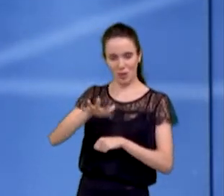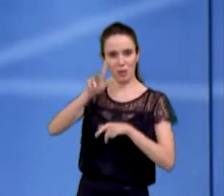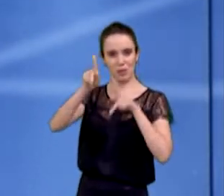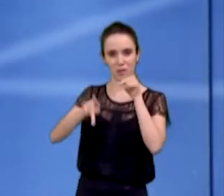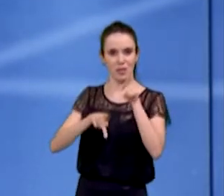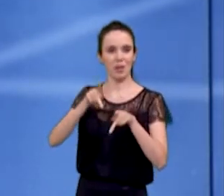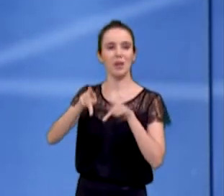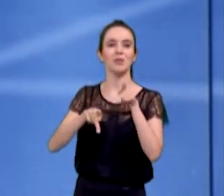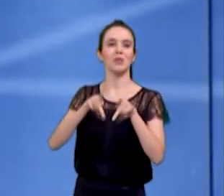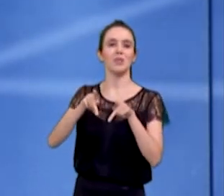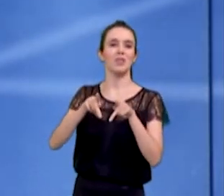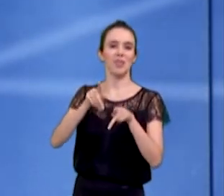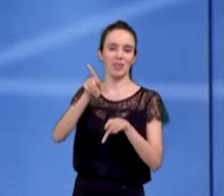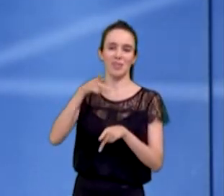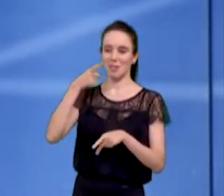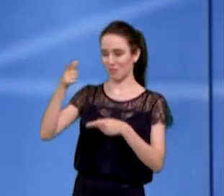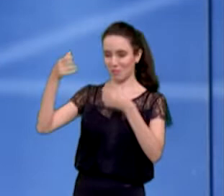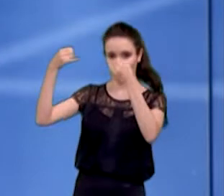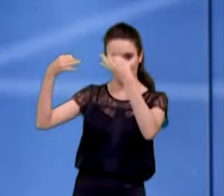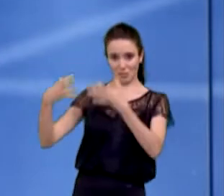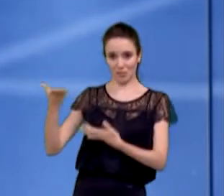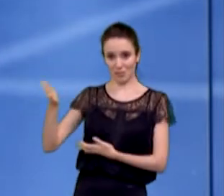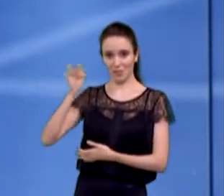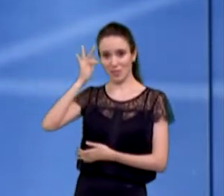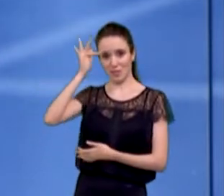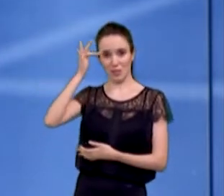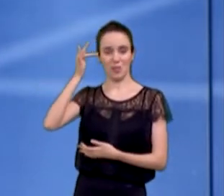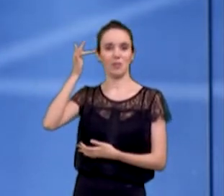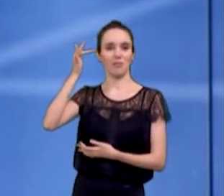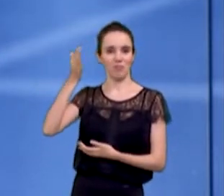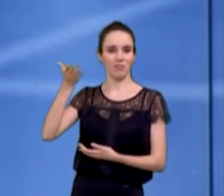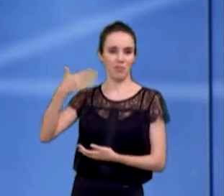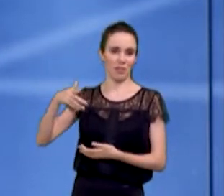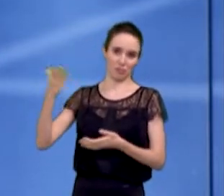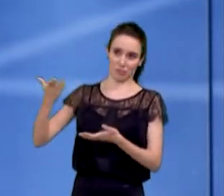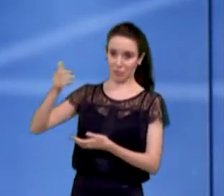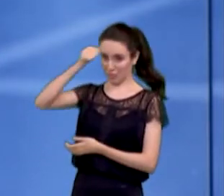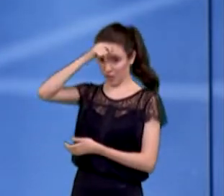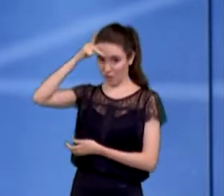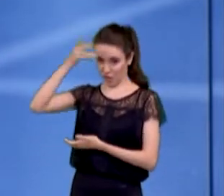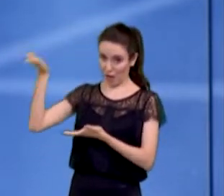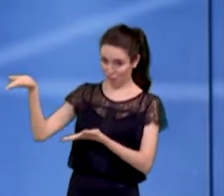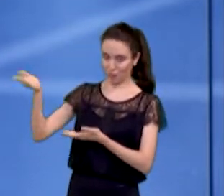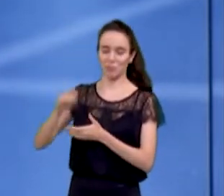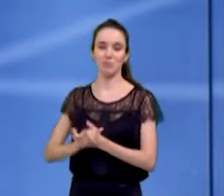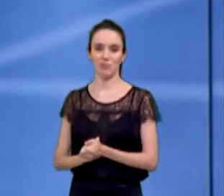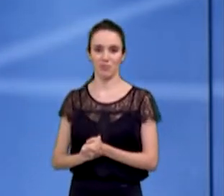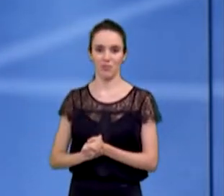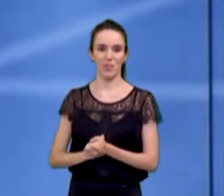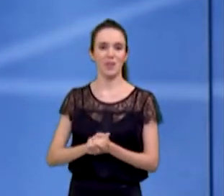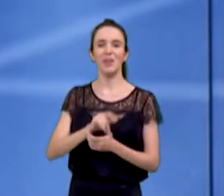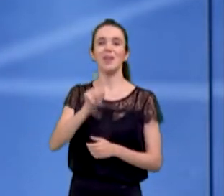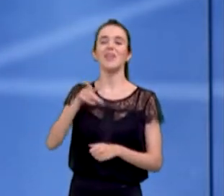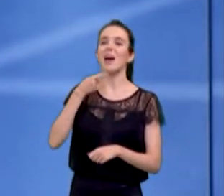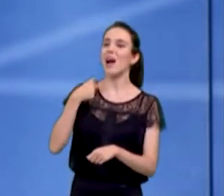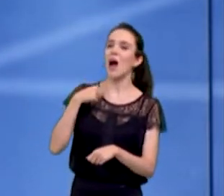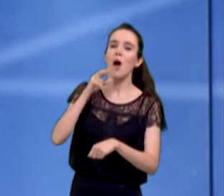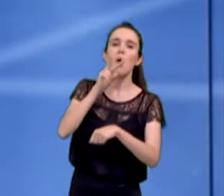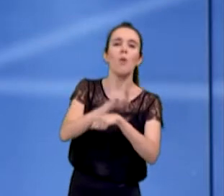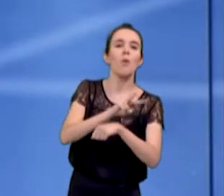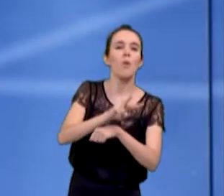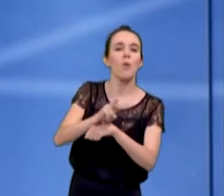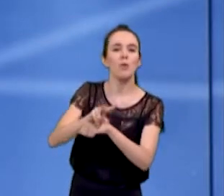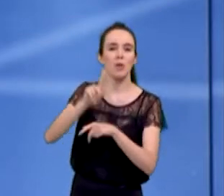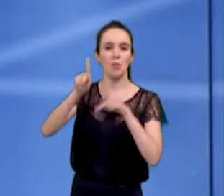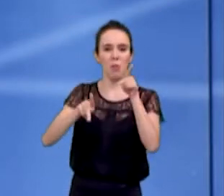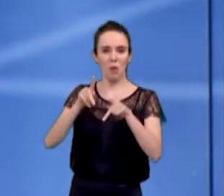fazer isso que está sendo feito hoje aqui pela atual gestão. Você não pode cuidar das pessoas quando você prioriza